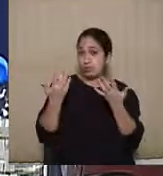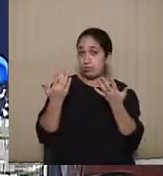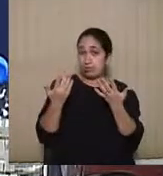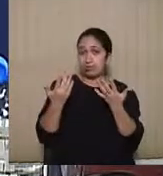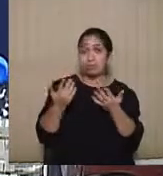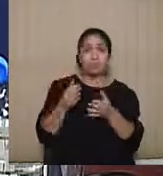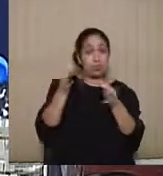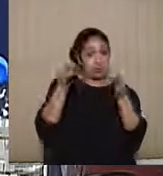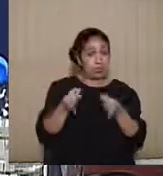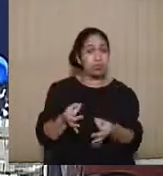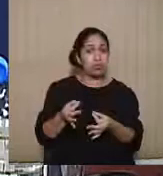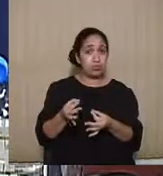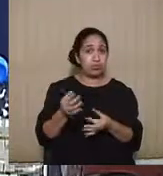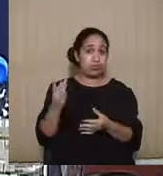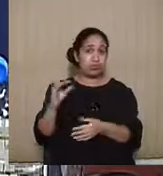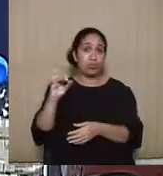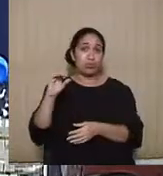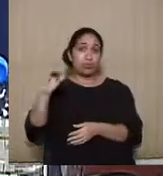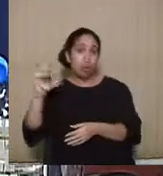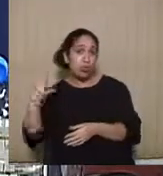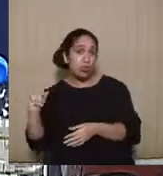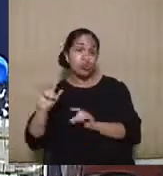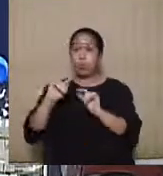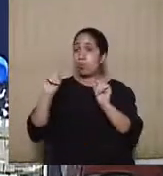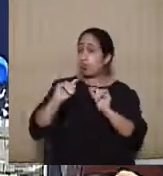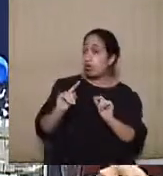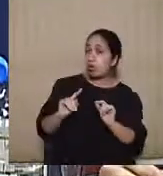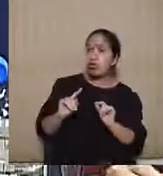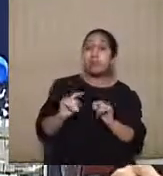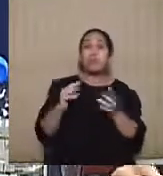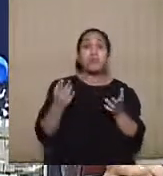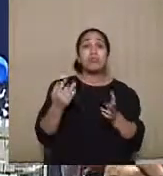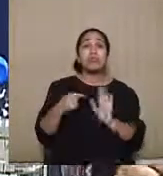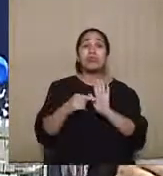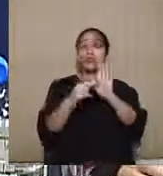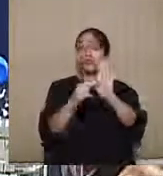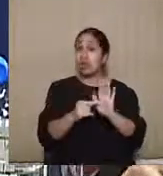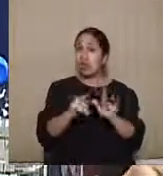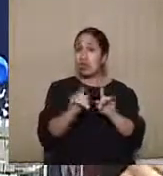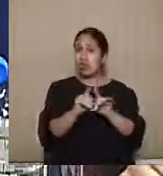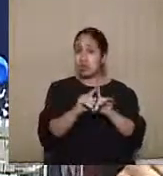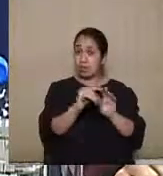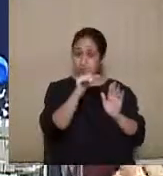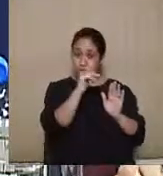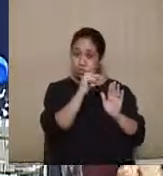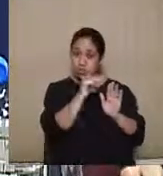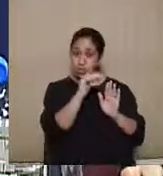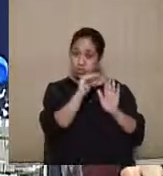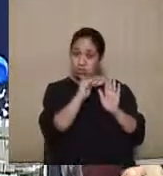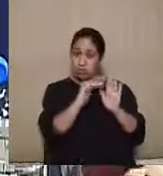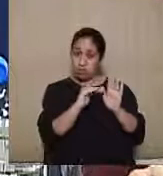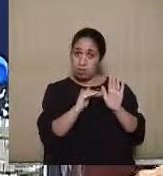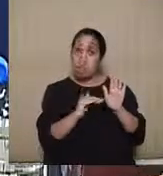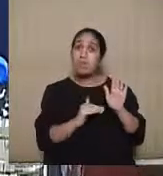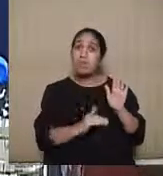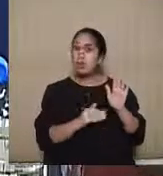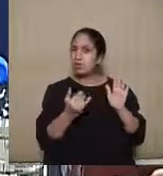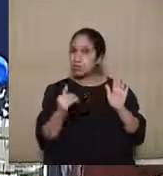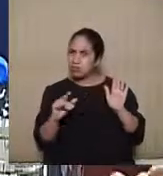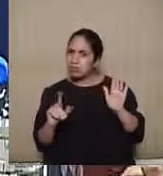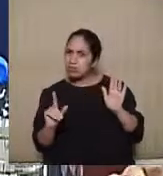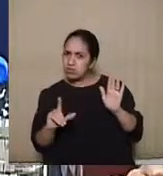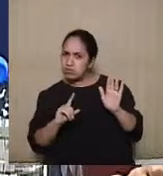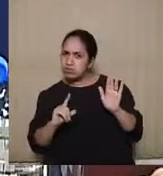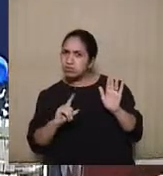acórdão, se houve dolo ou não, e tem que indicar, a partir também do que está lá na moldura do acórdão, se existe